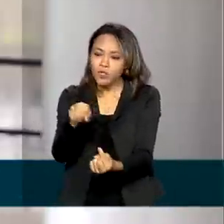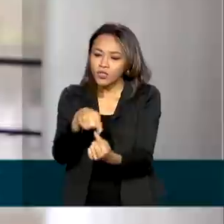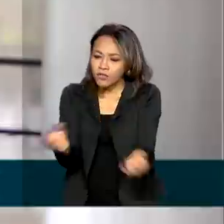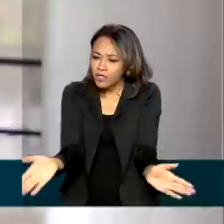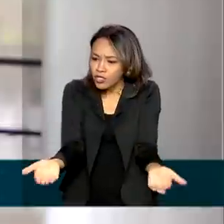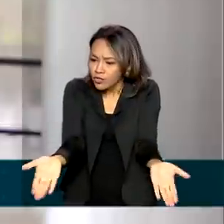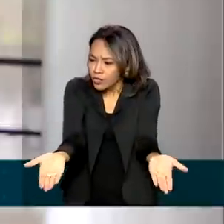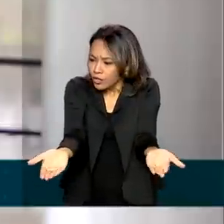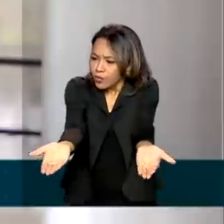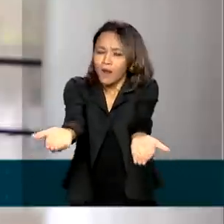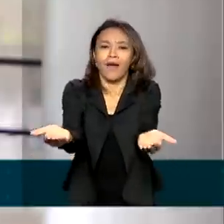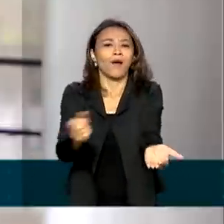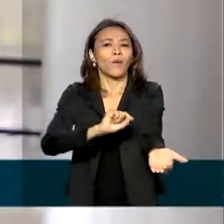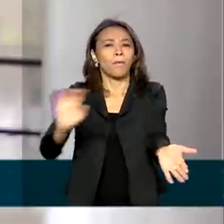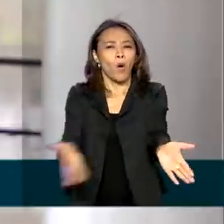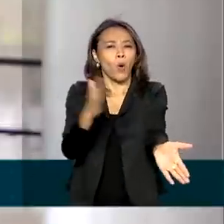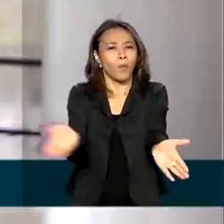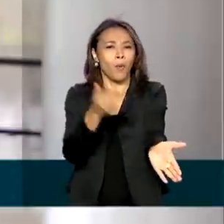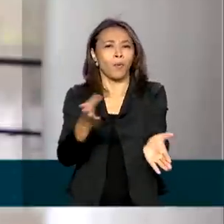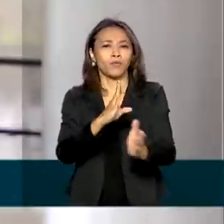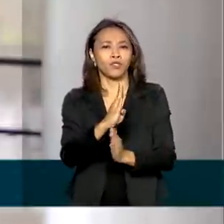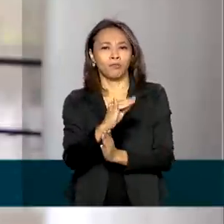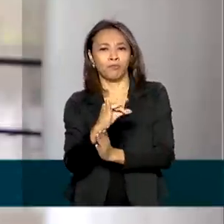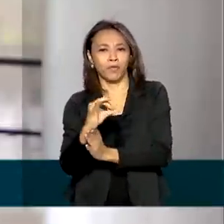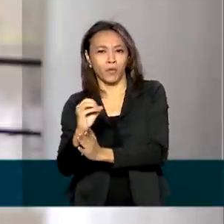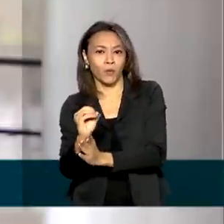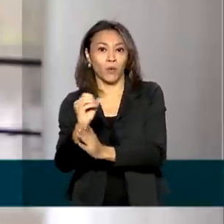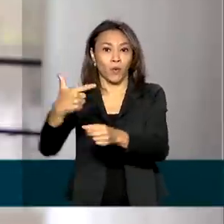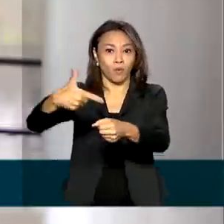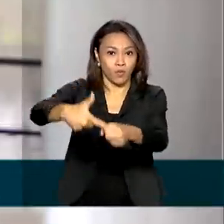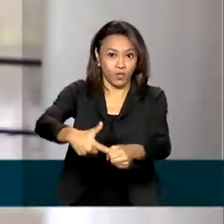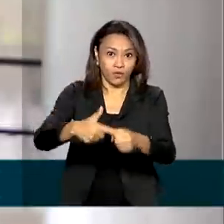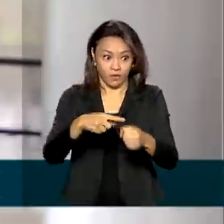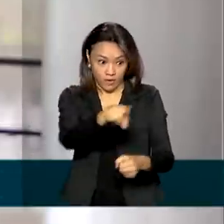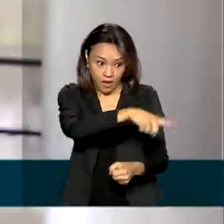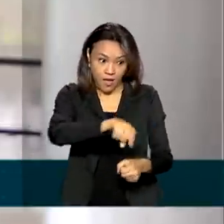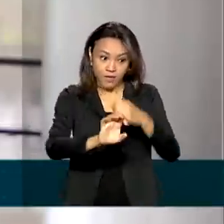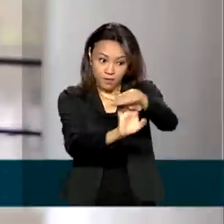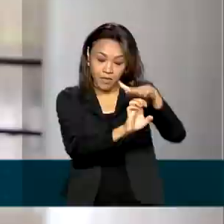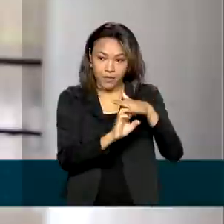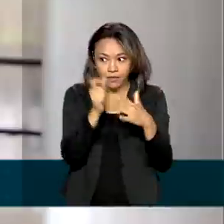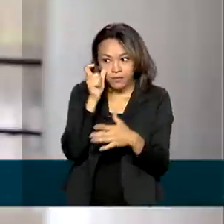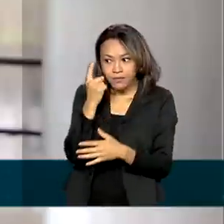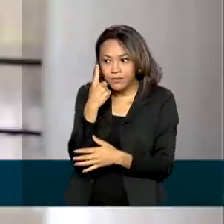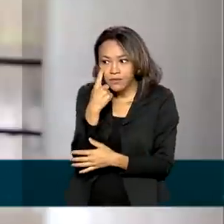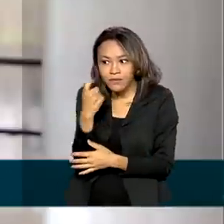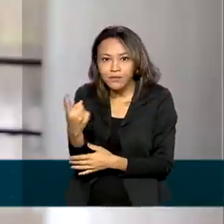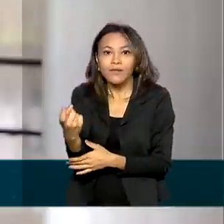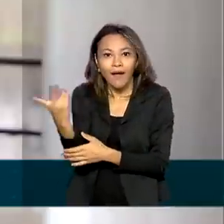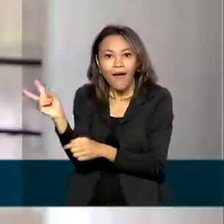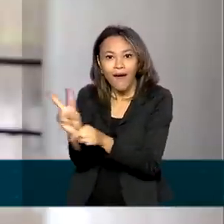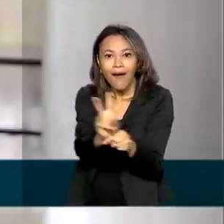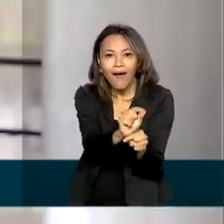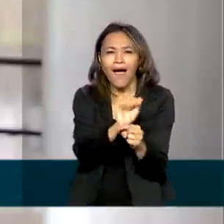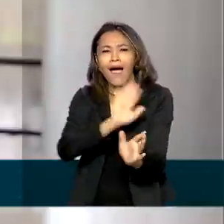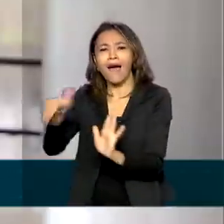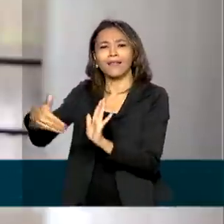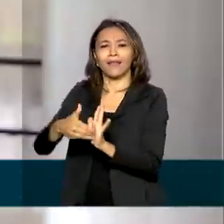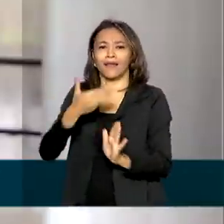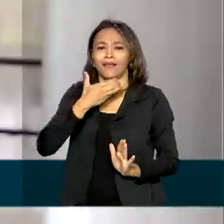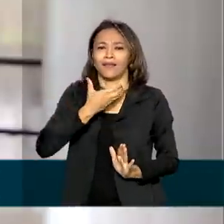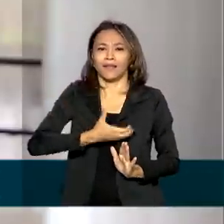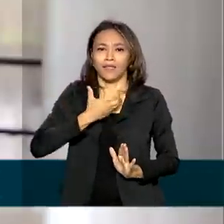produção de biocombustíveis. As empresas interessadas em obter empréstimos terão até dezembro de 2022 para